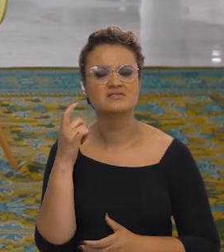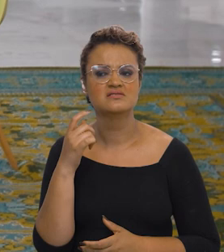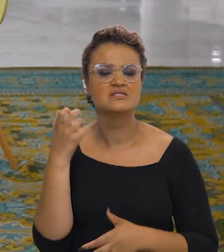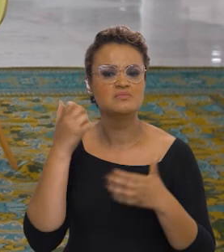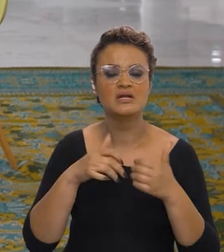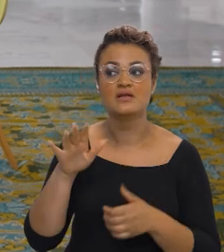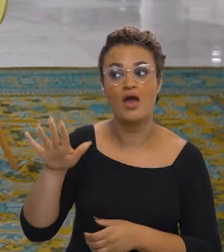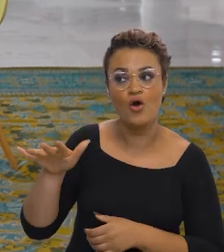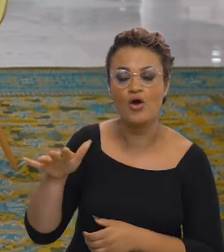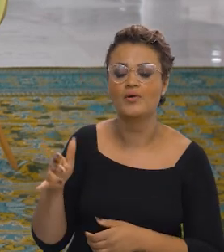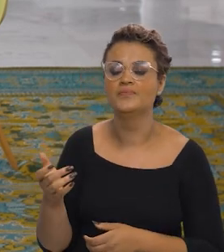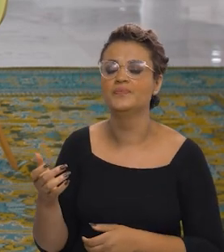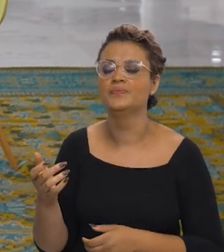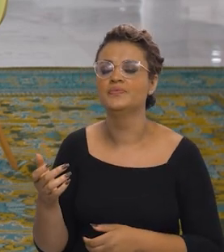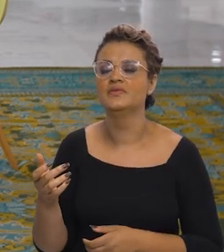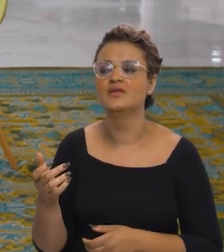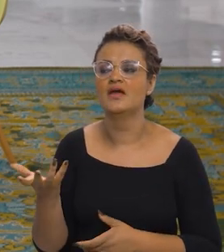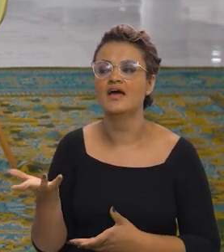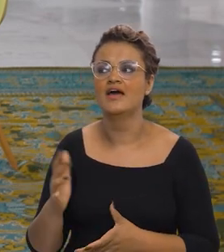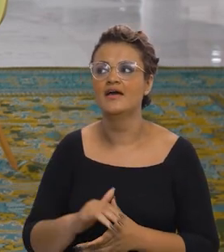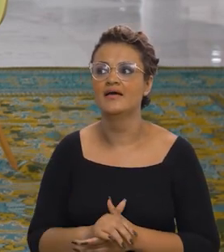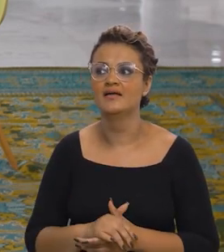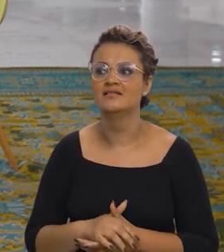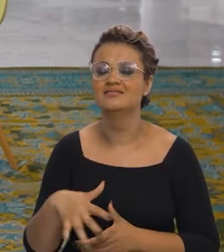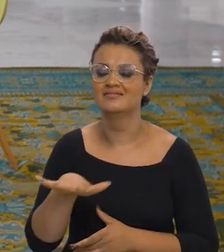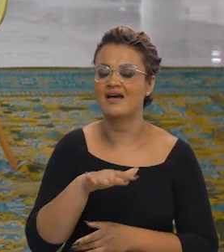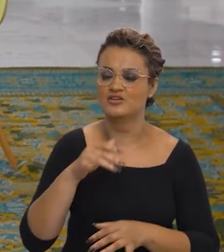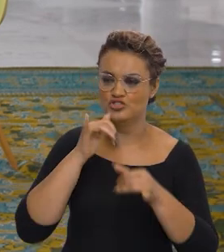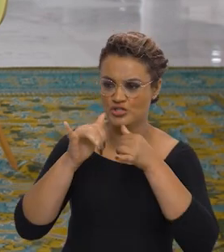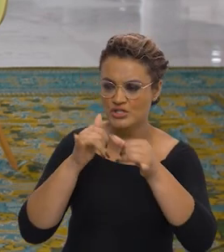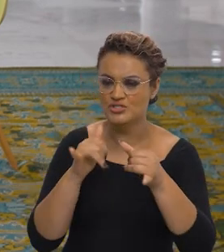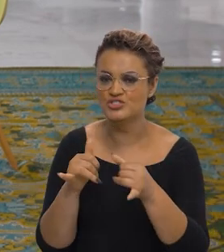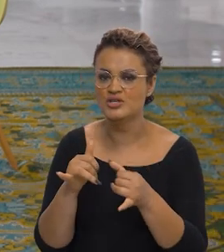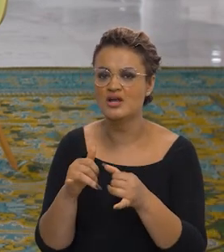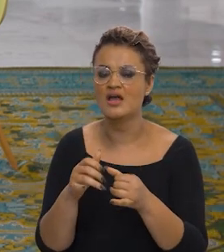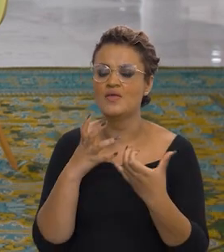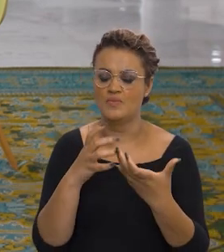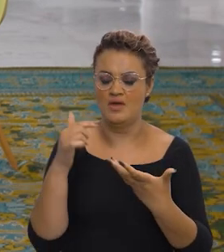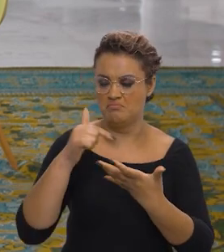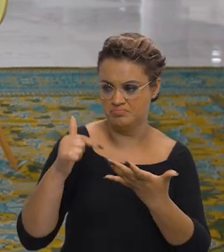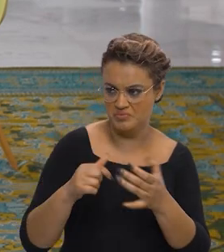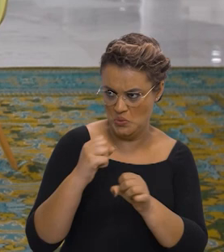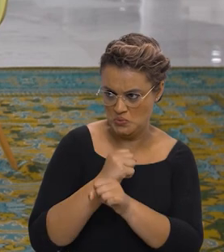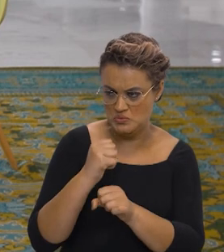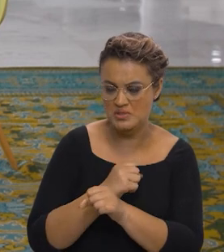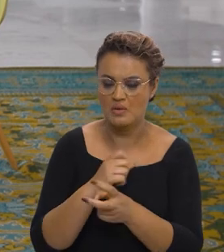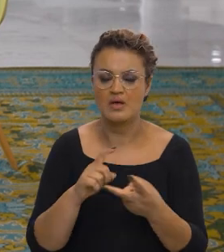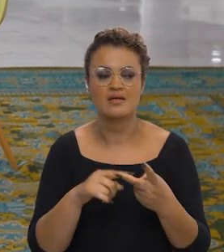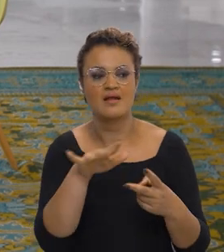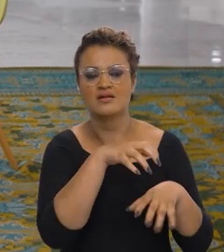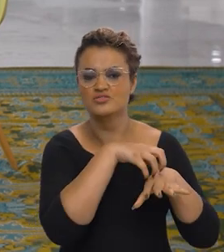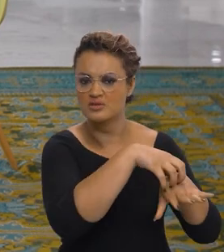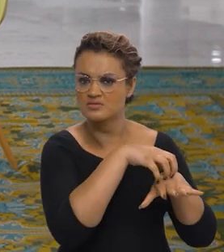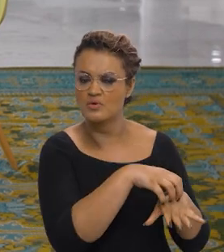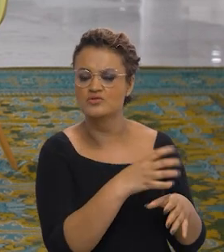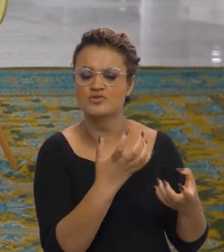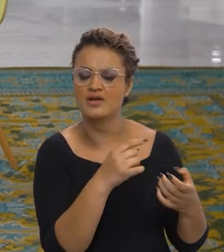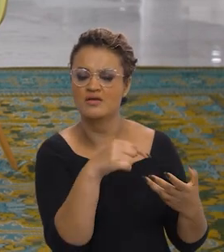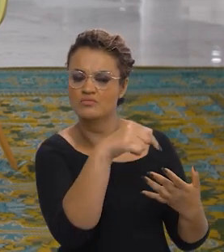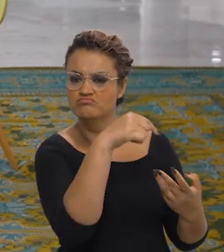explicita, assim, olha, eu vou fazer na área de energia esse conjunto de obras, na área de